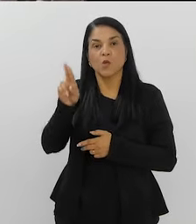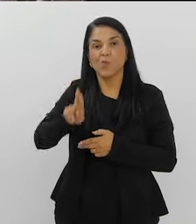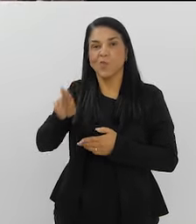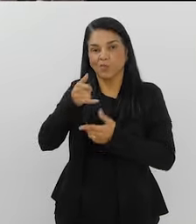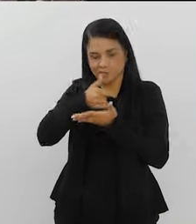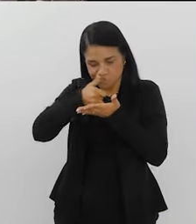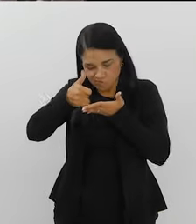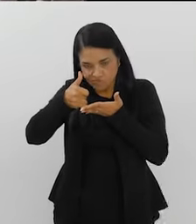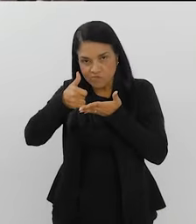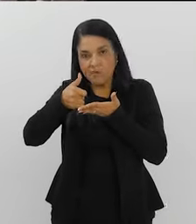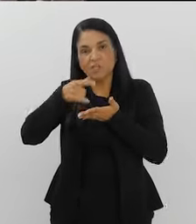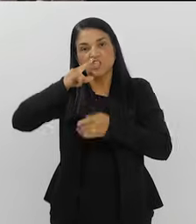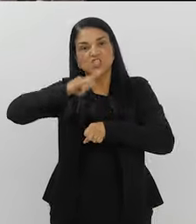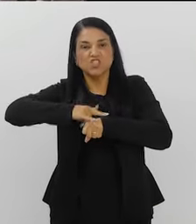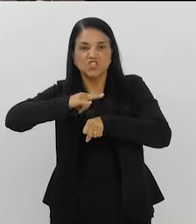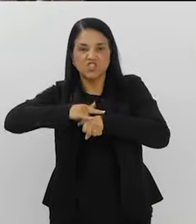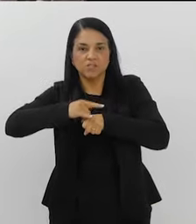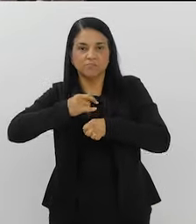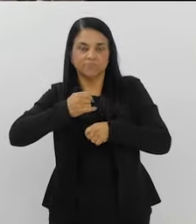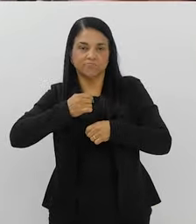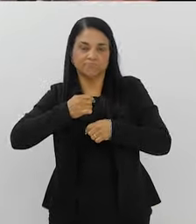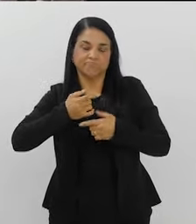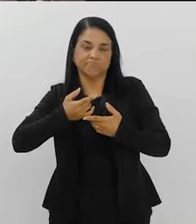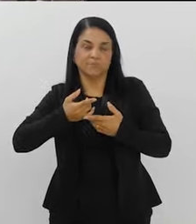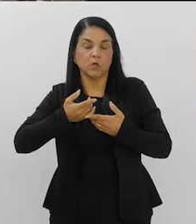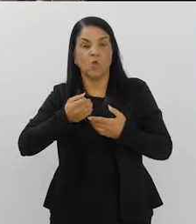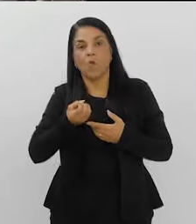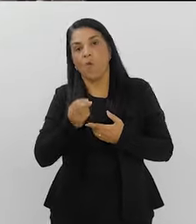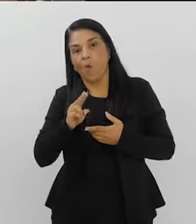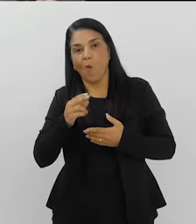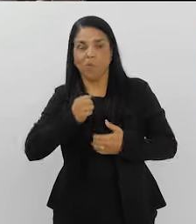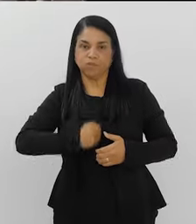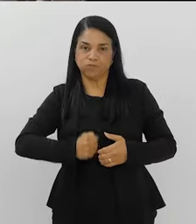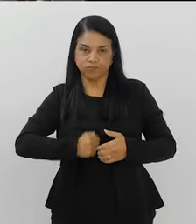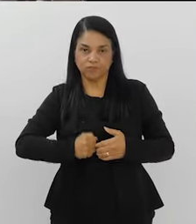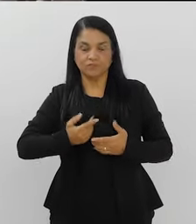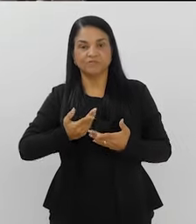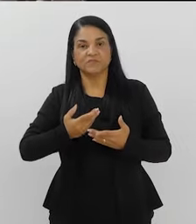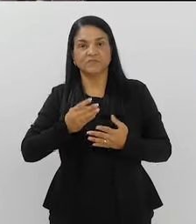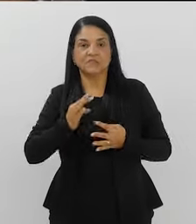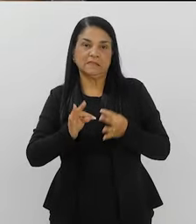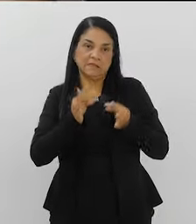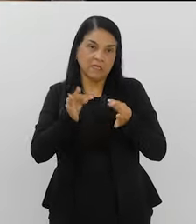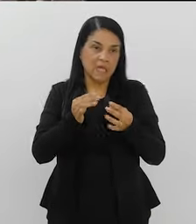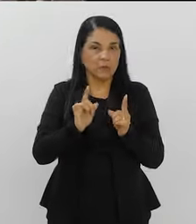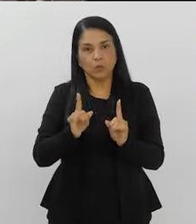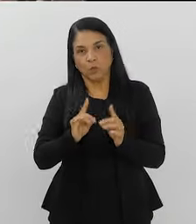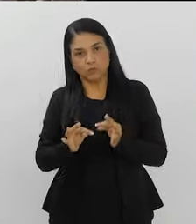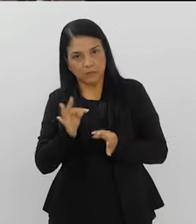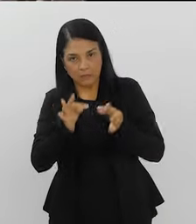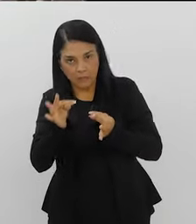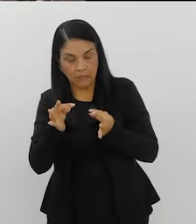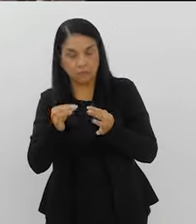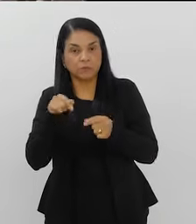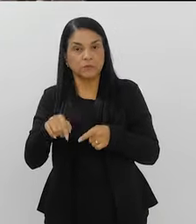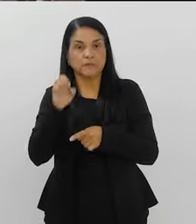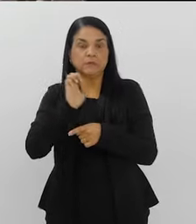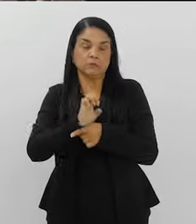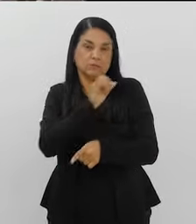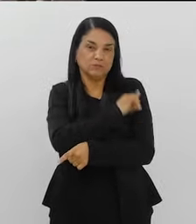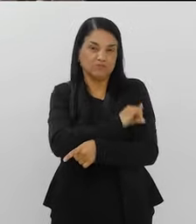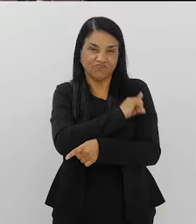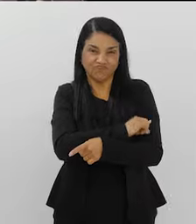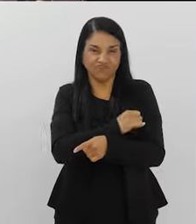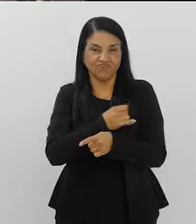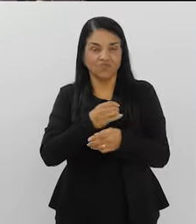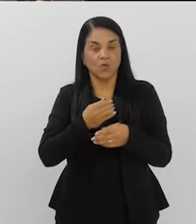e fezes, que vai para o esgoto, tratado ou não. Porque no Rio de Janeiro o índice de coleta e tratamento não